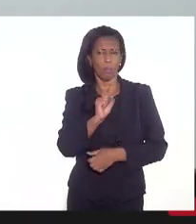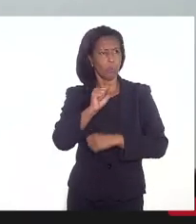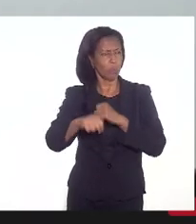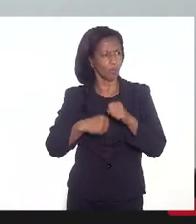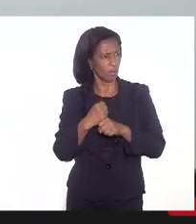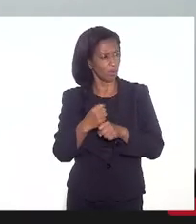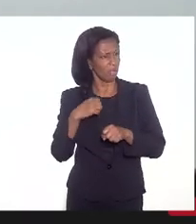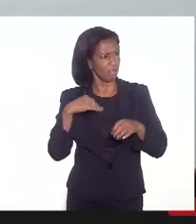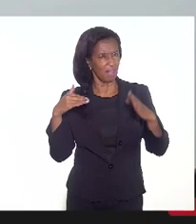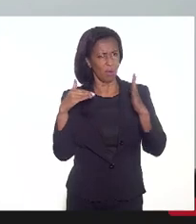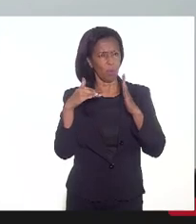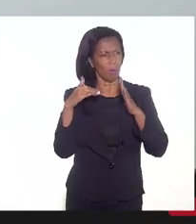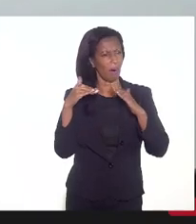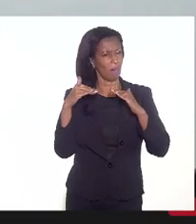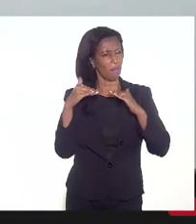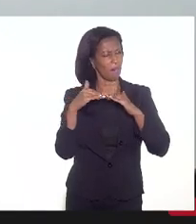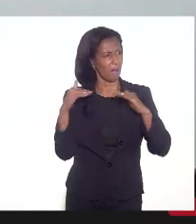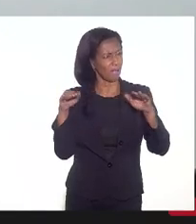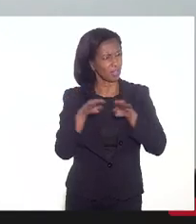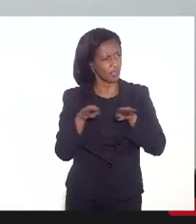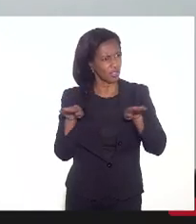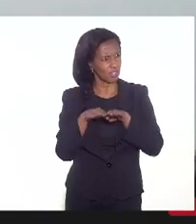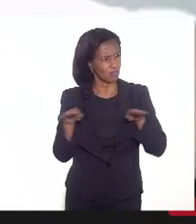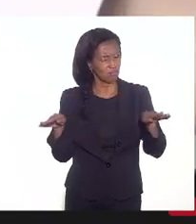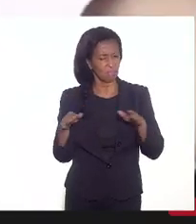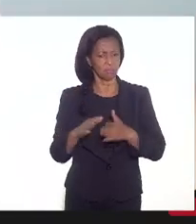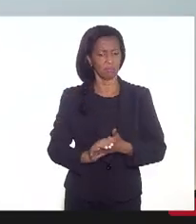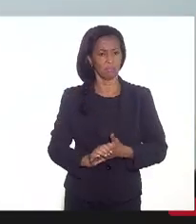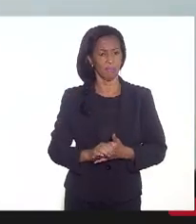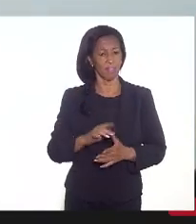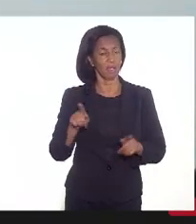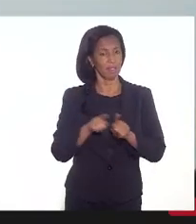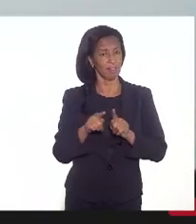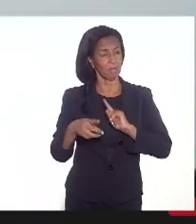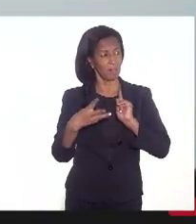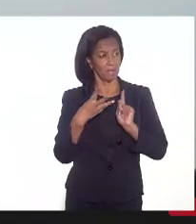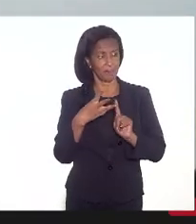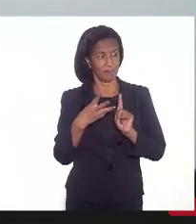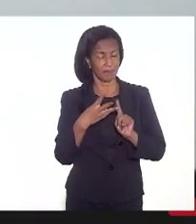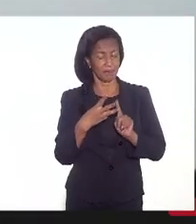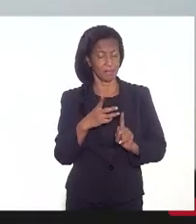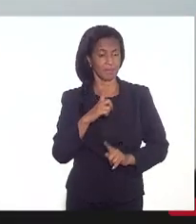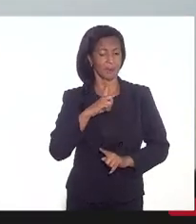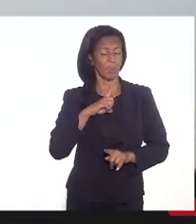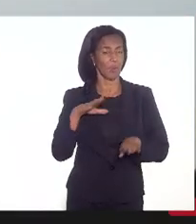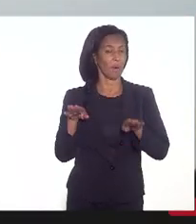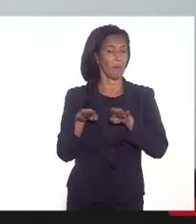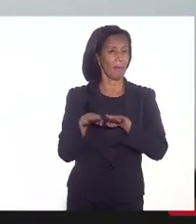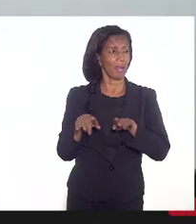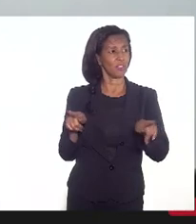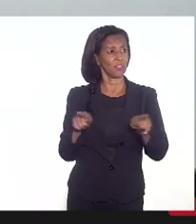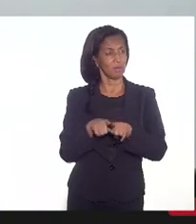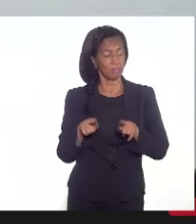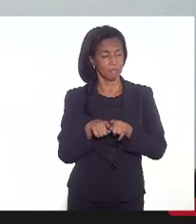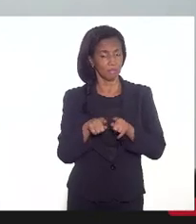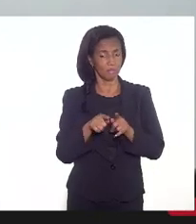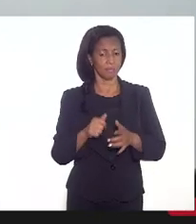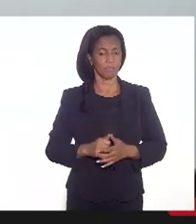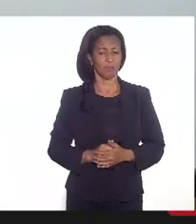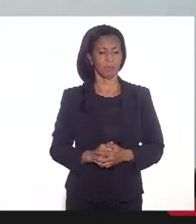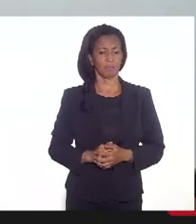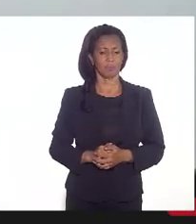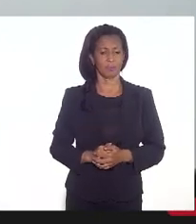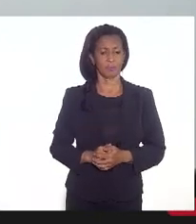ser visto? Segunda pergunta. terceira e última, terceira e última, tem alguma margem também para